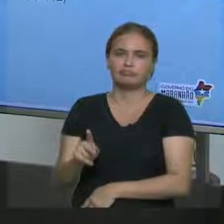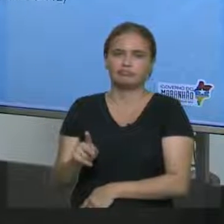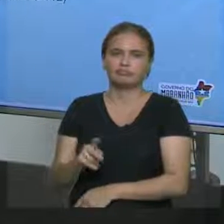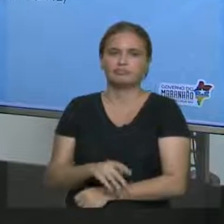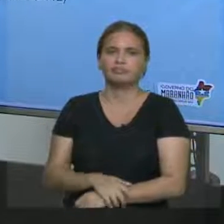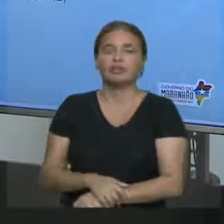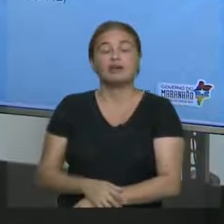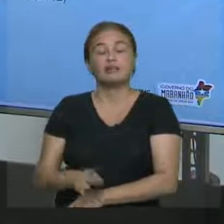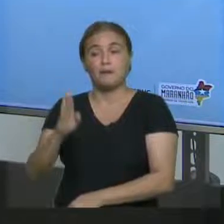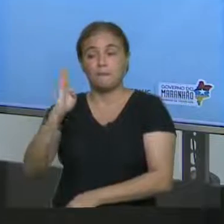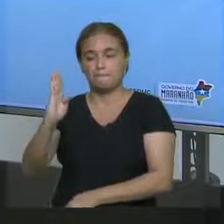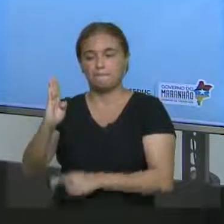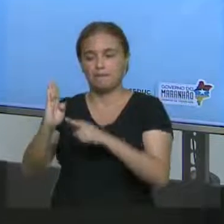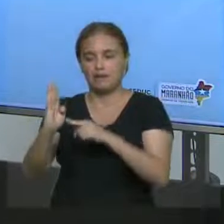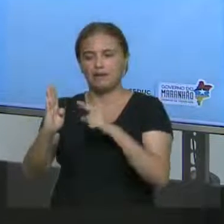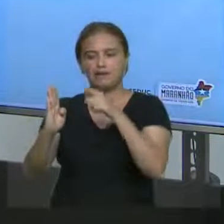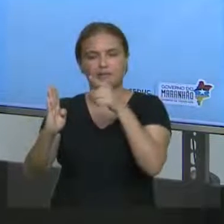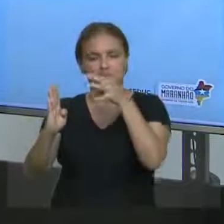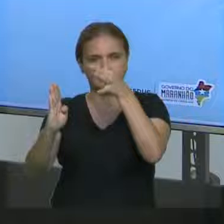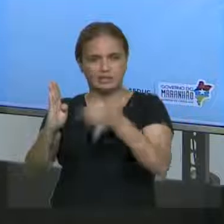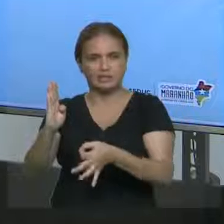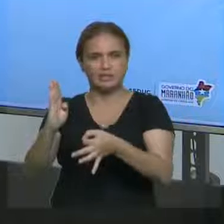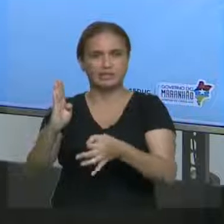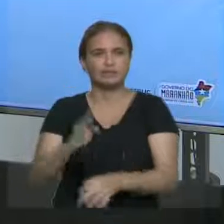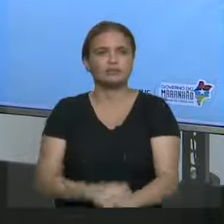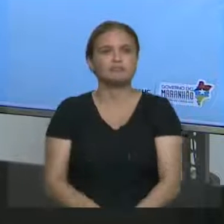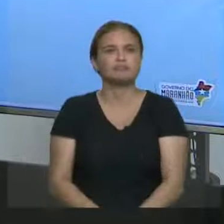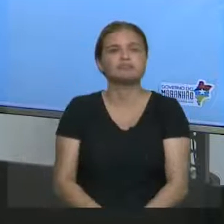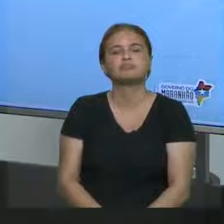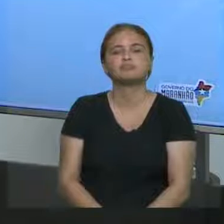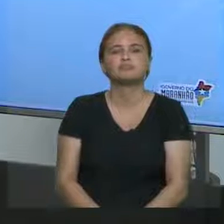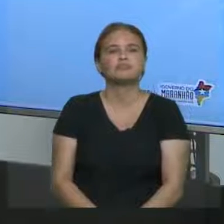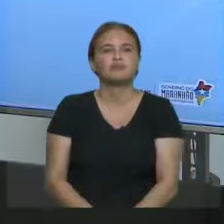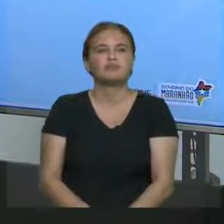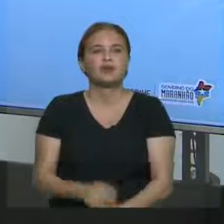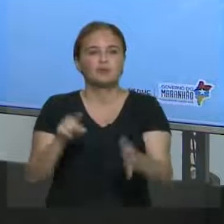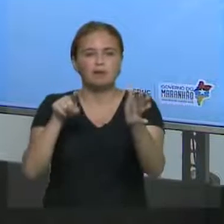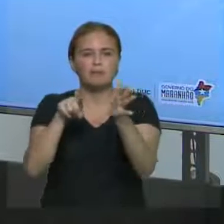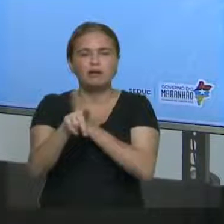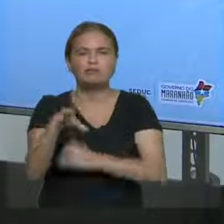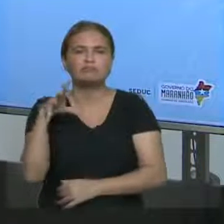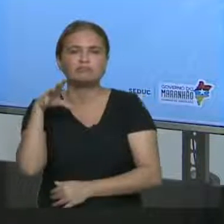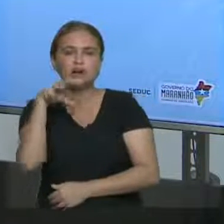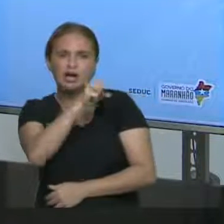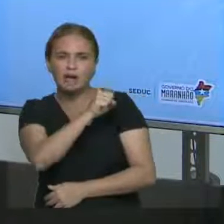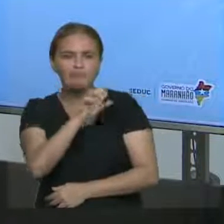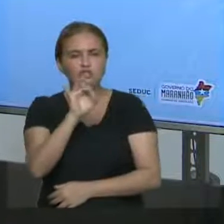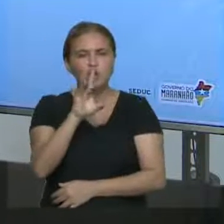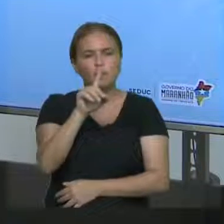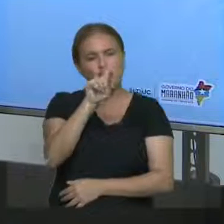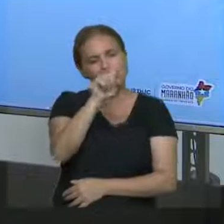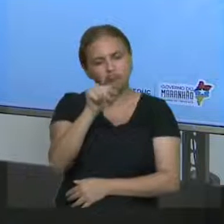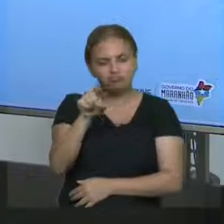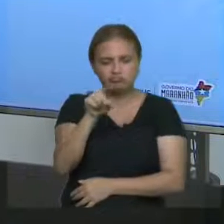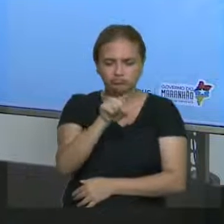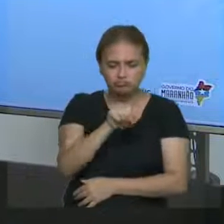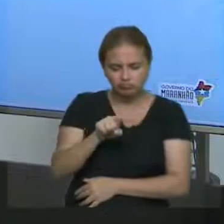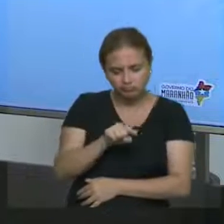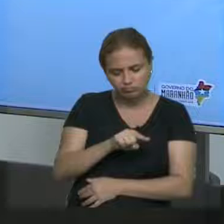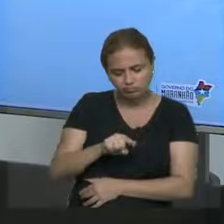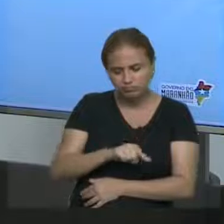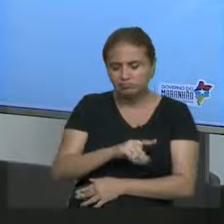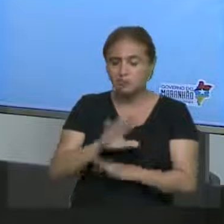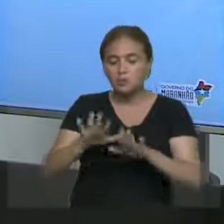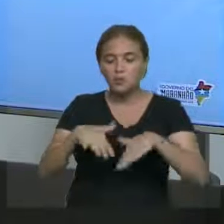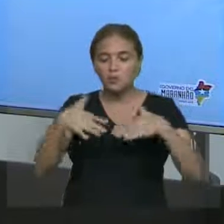acertou, tá? Então, muito bem. Bom, agora uma questãozinha bem rápida, só para vocês marcarem, tá? De vestibular e tal,